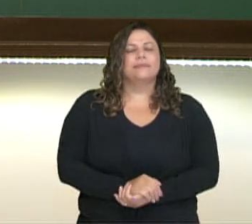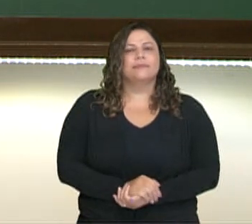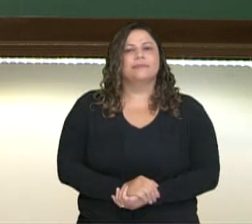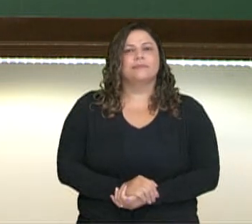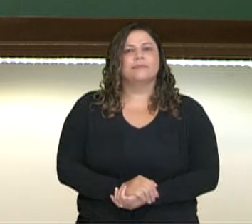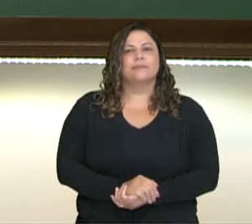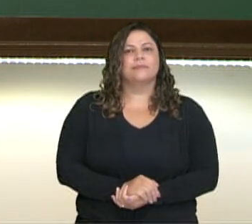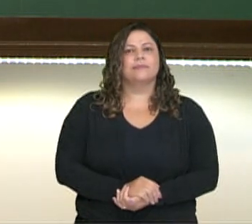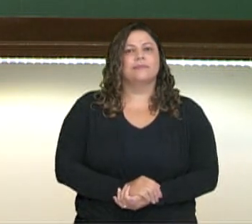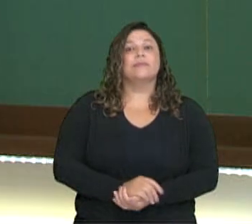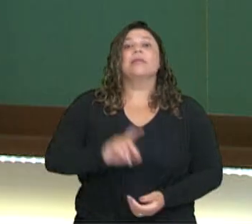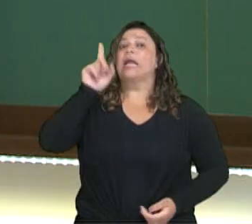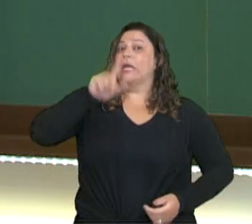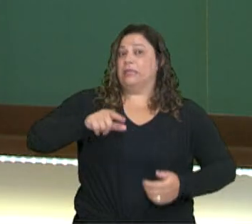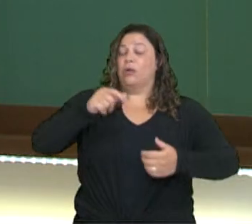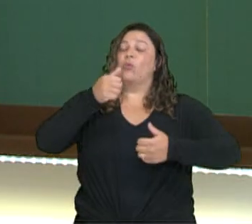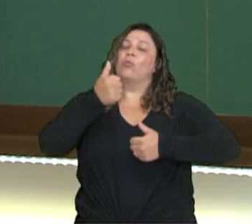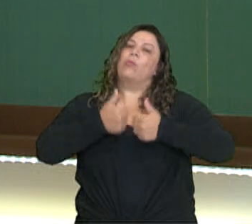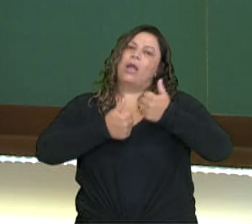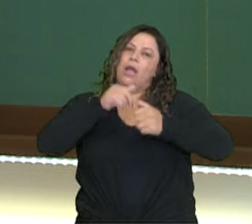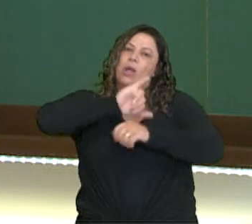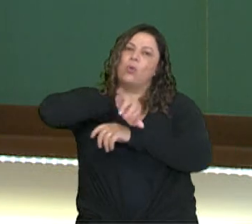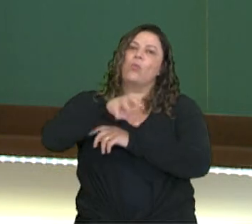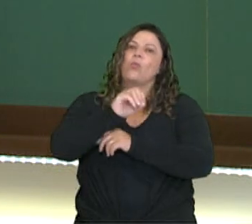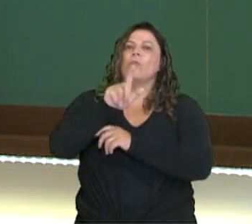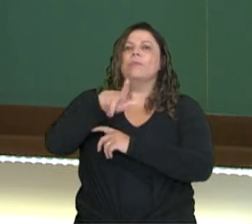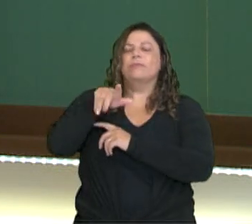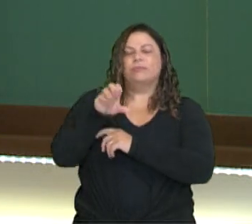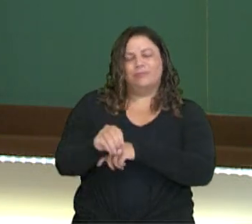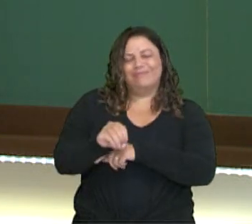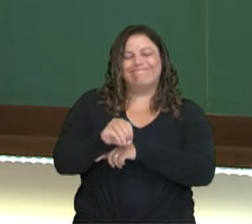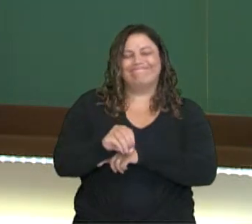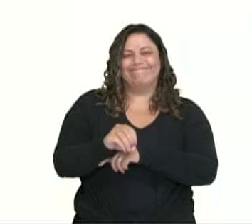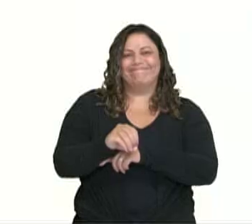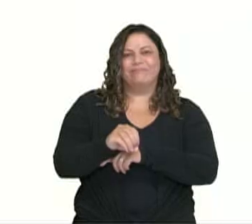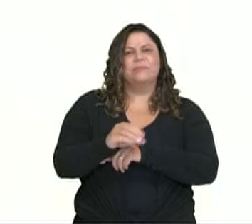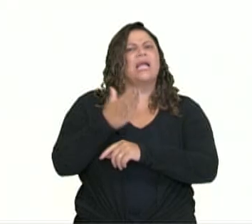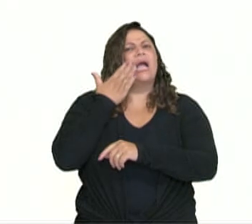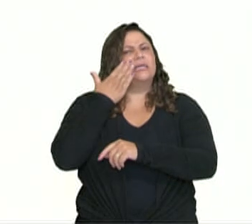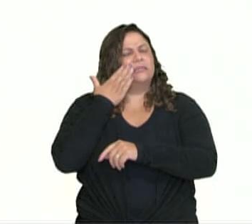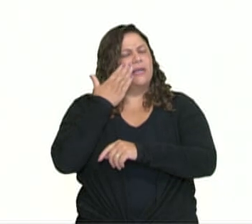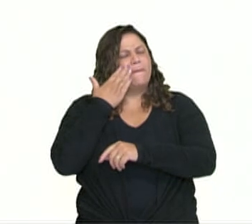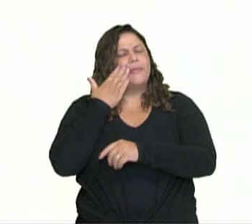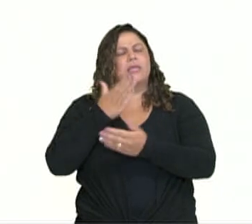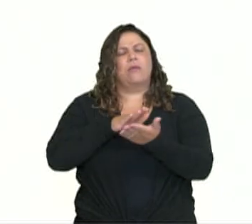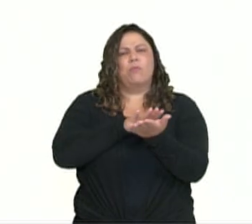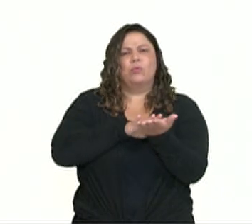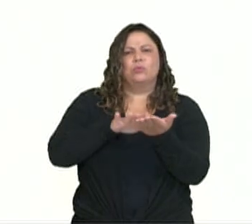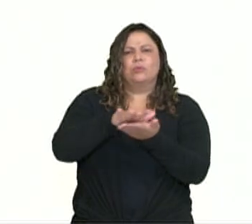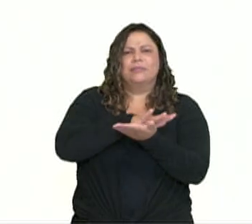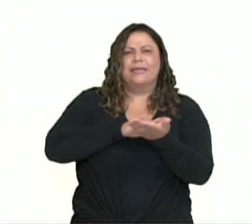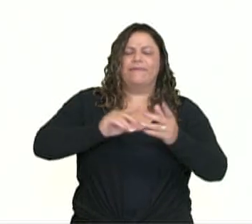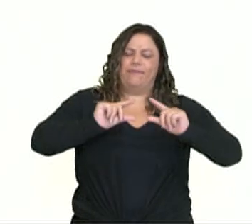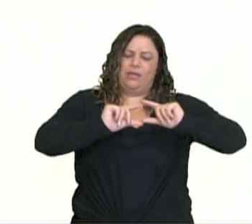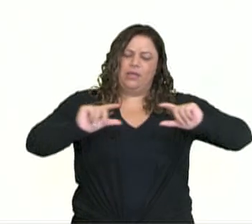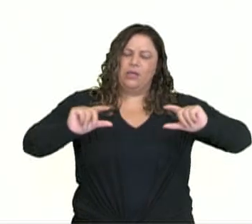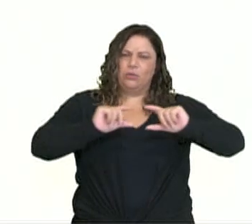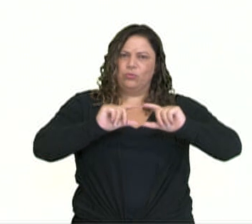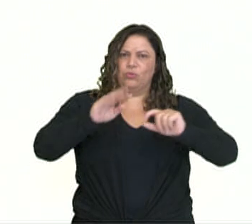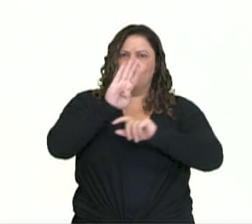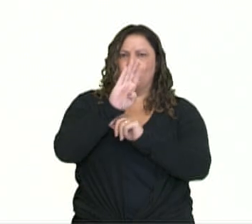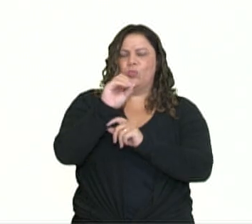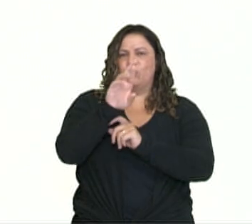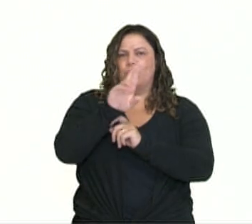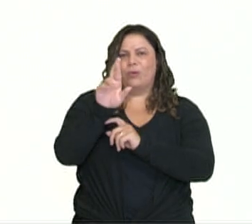E se tratando então do jogo da peteca, sabemos que ela é feita de borracha, com quatro